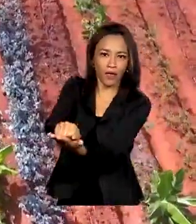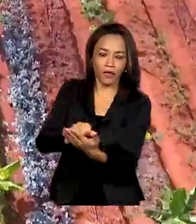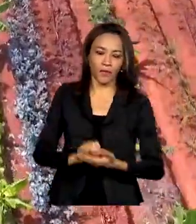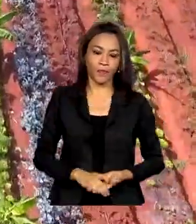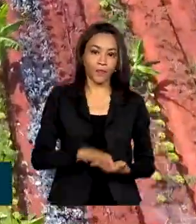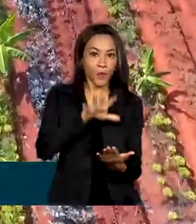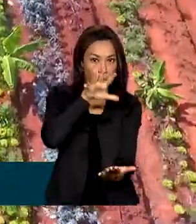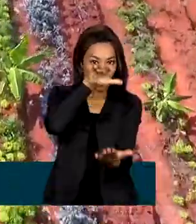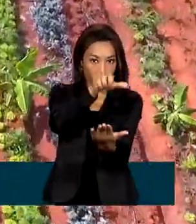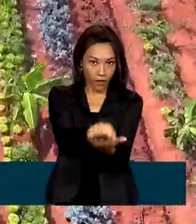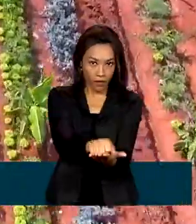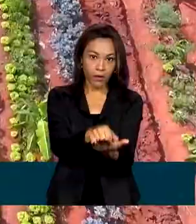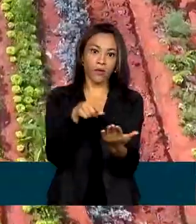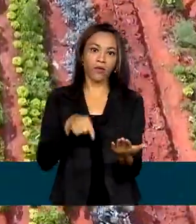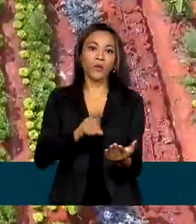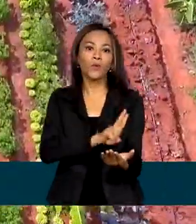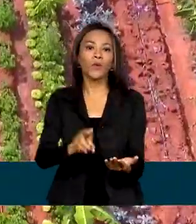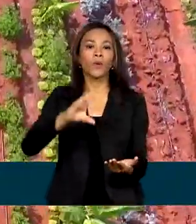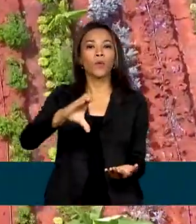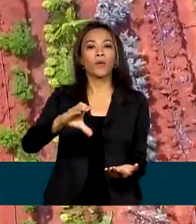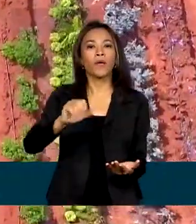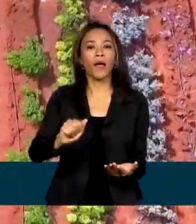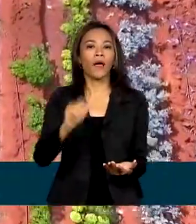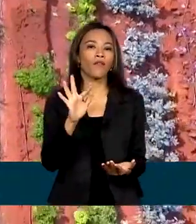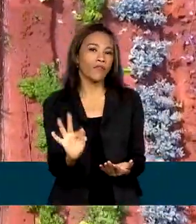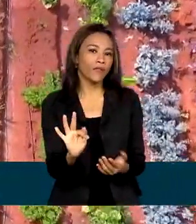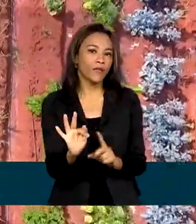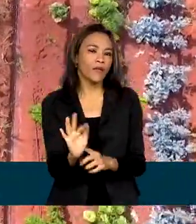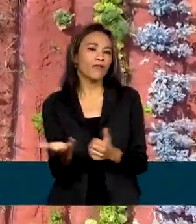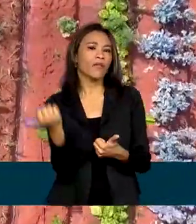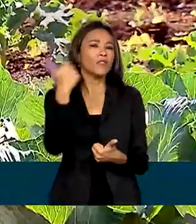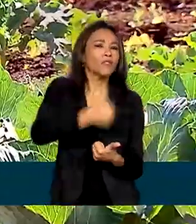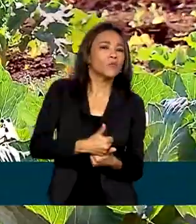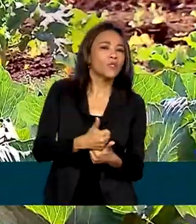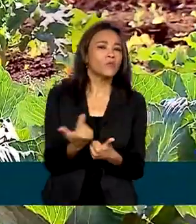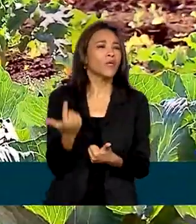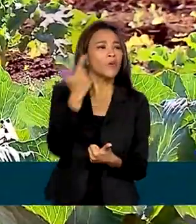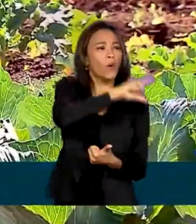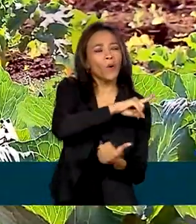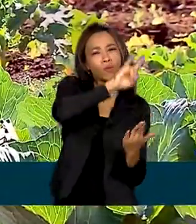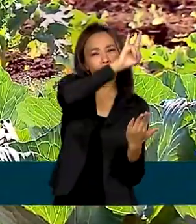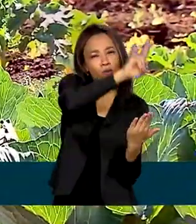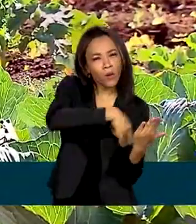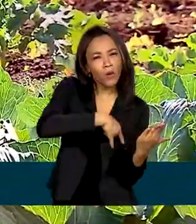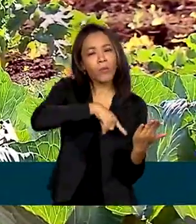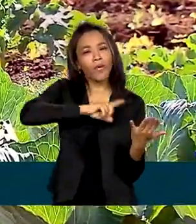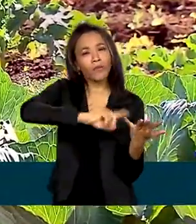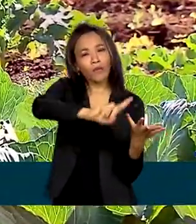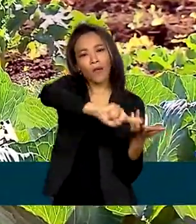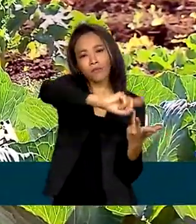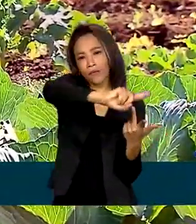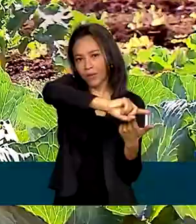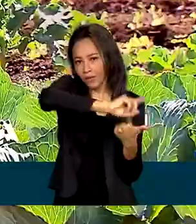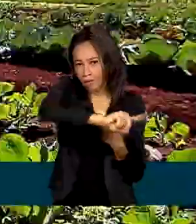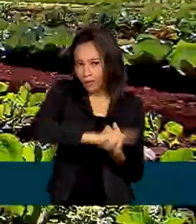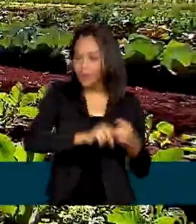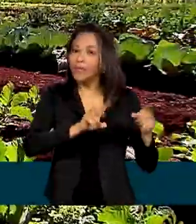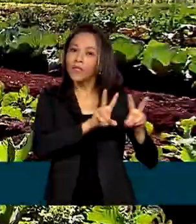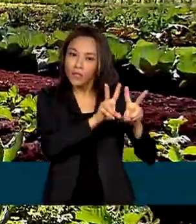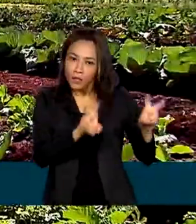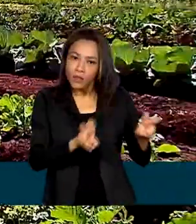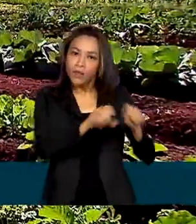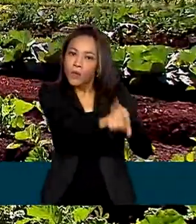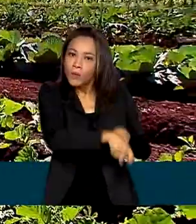Agricultura Familiar, CAF, vai substituir as declarações de aptidão ao Programa Nacional de Fortalecimento da Agricultura